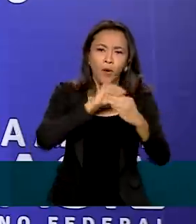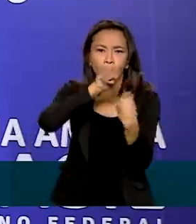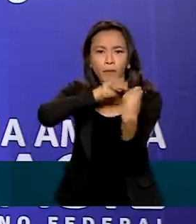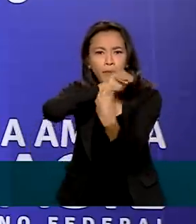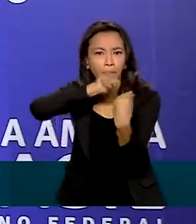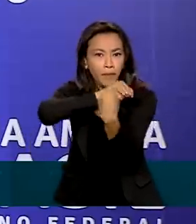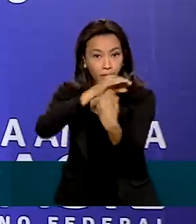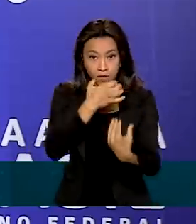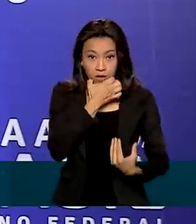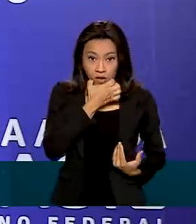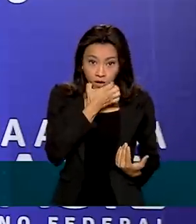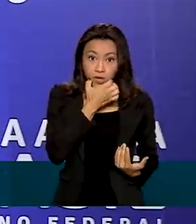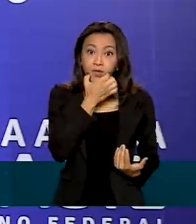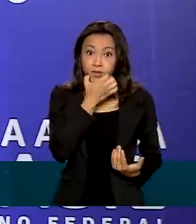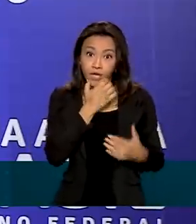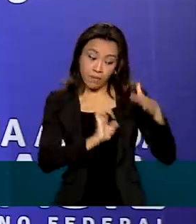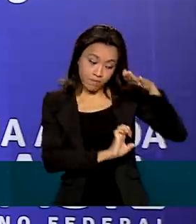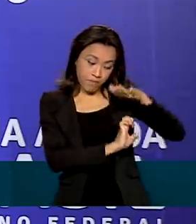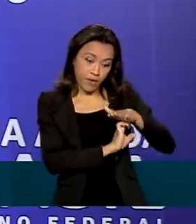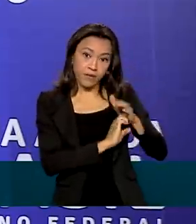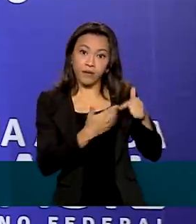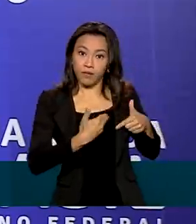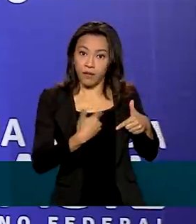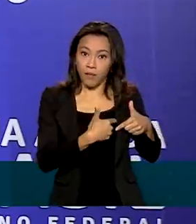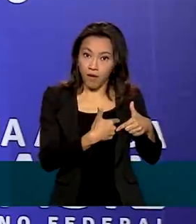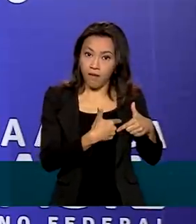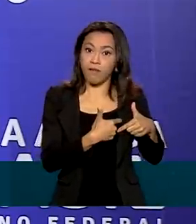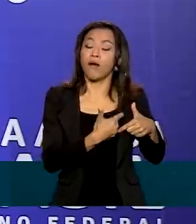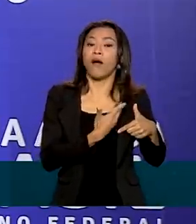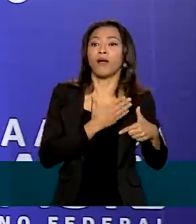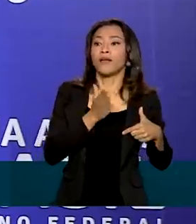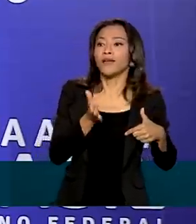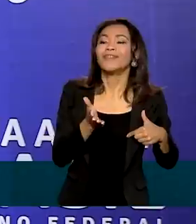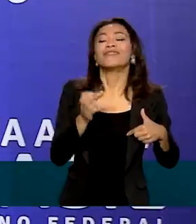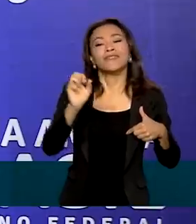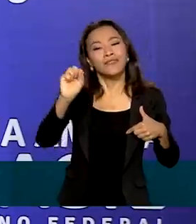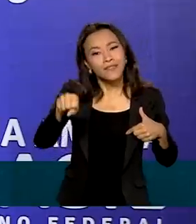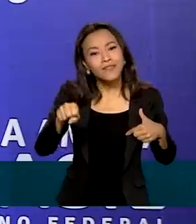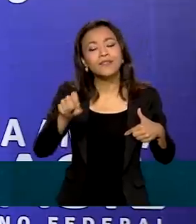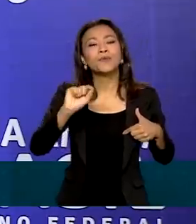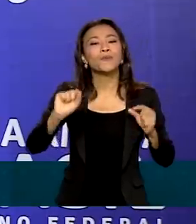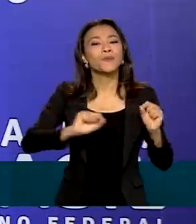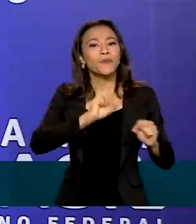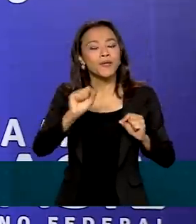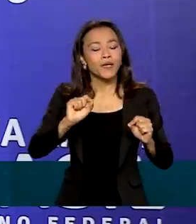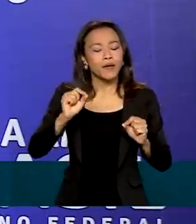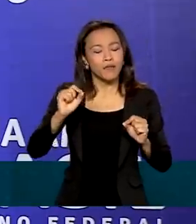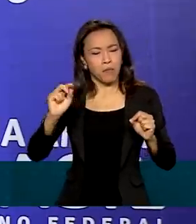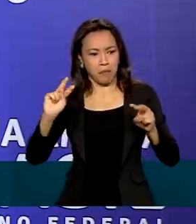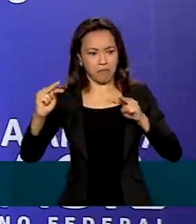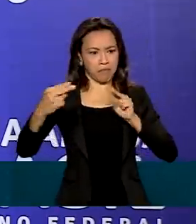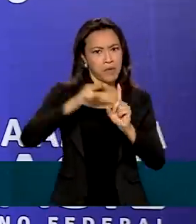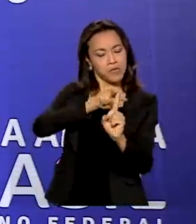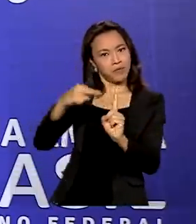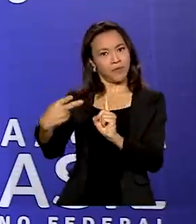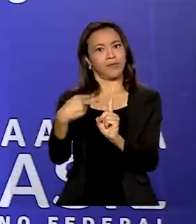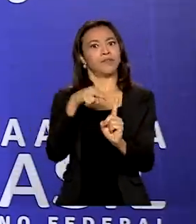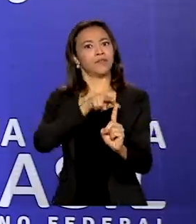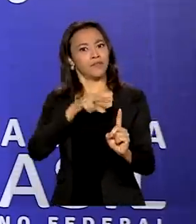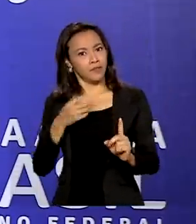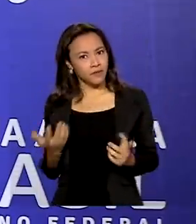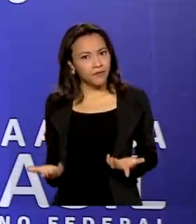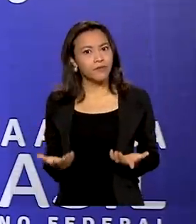a empresa do turismo, na qual ele trabalha, oferece, vai gerar, sim, uma outra percepção e uma outra nota no